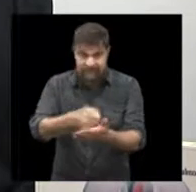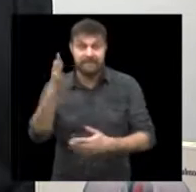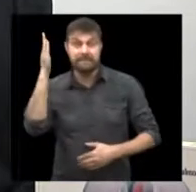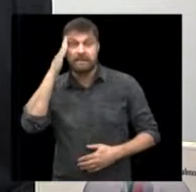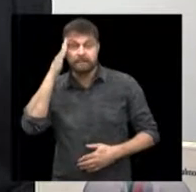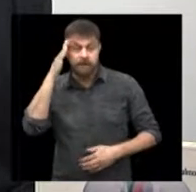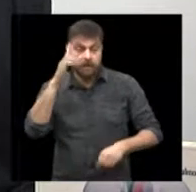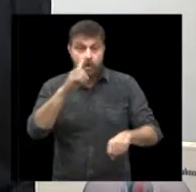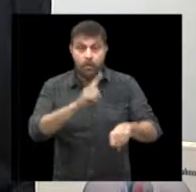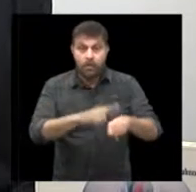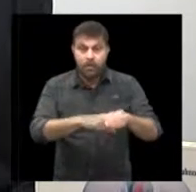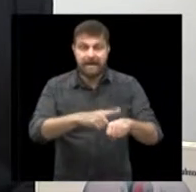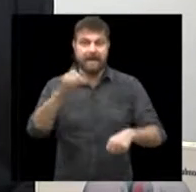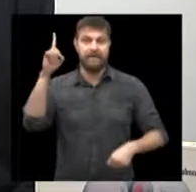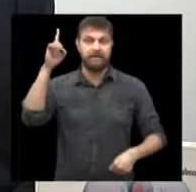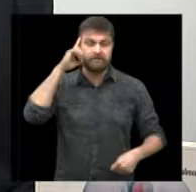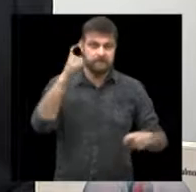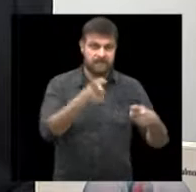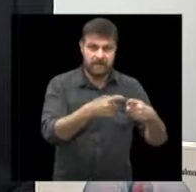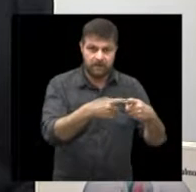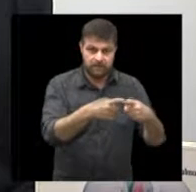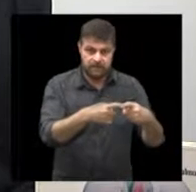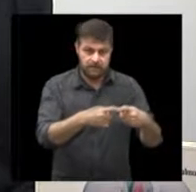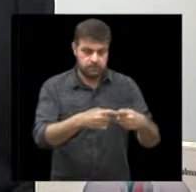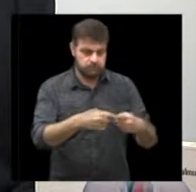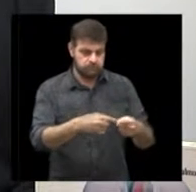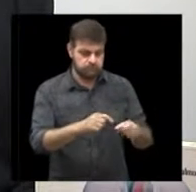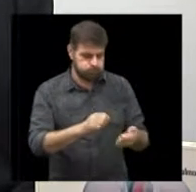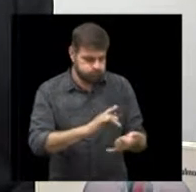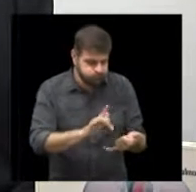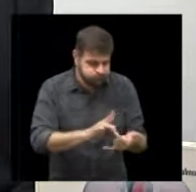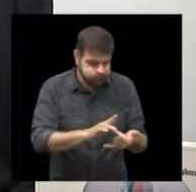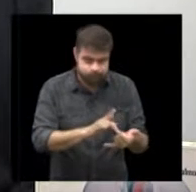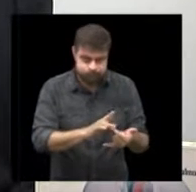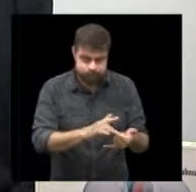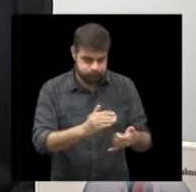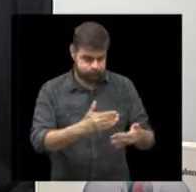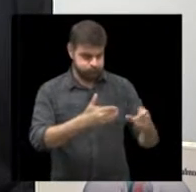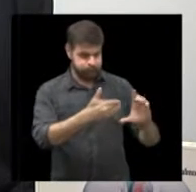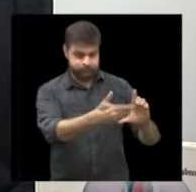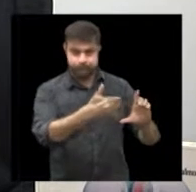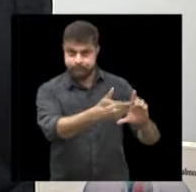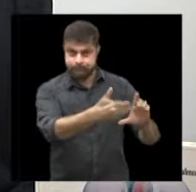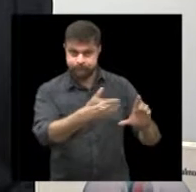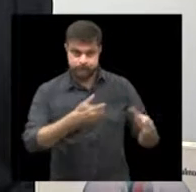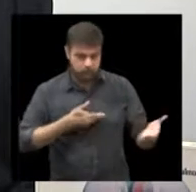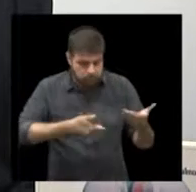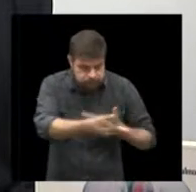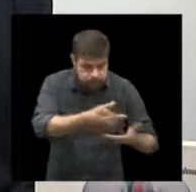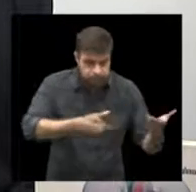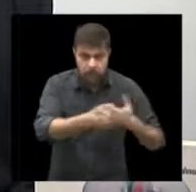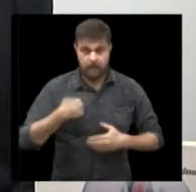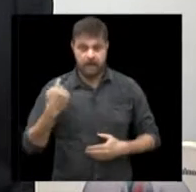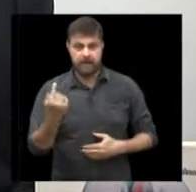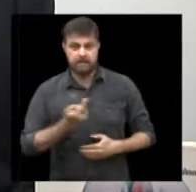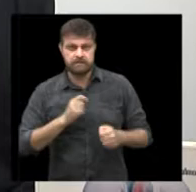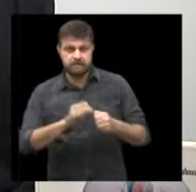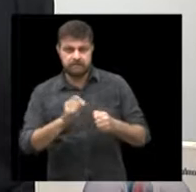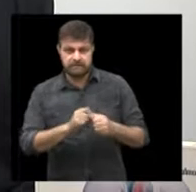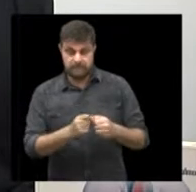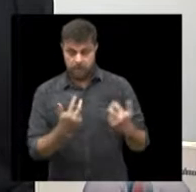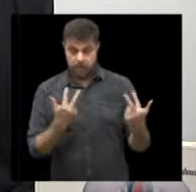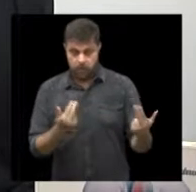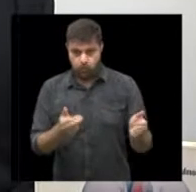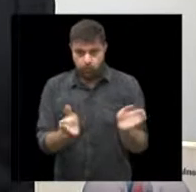e agendar o seu atendimento. Devemos lembrar que, também, para que nós estejamos diante do que é correto no